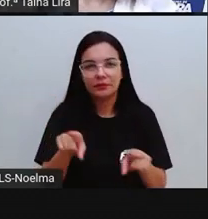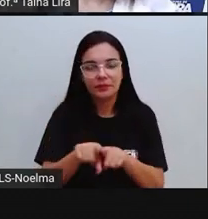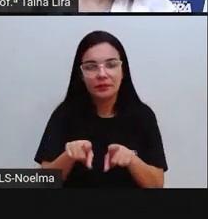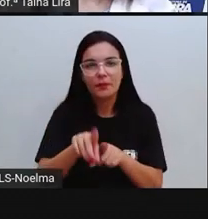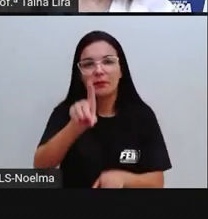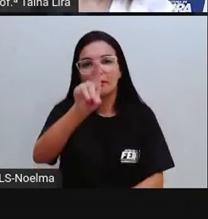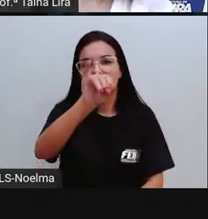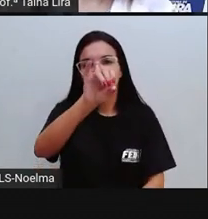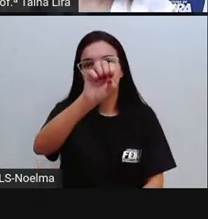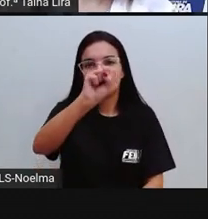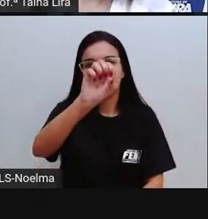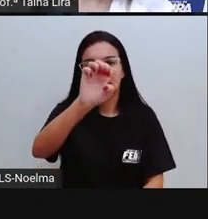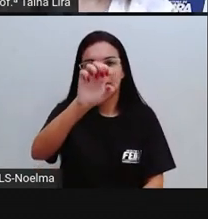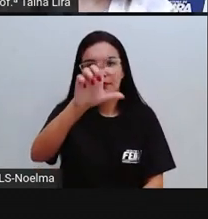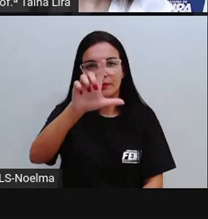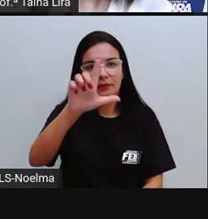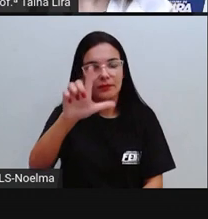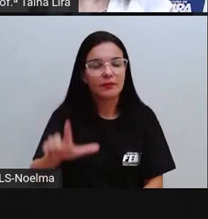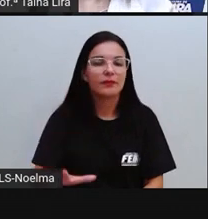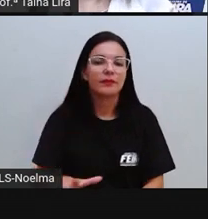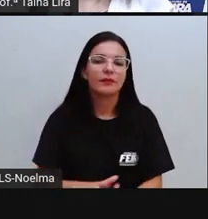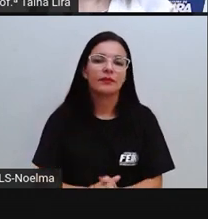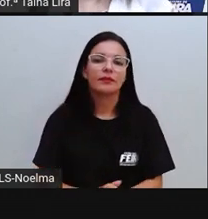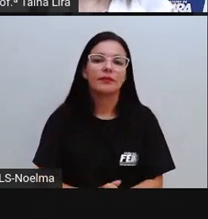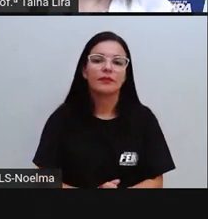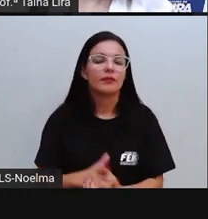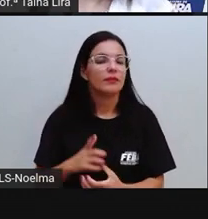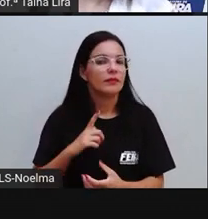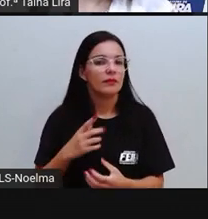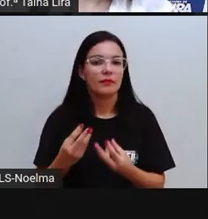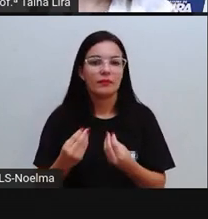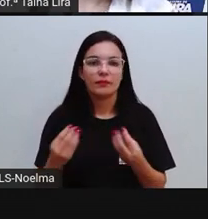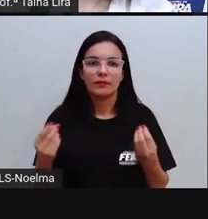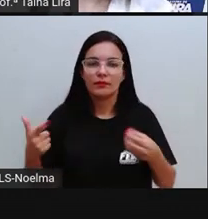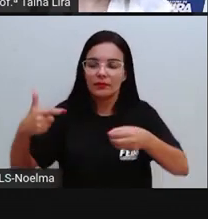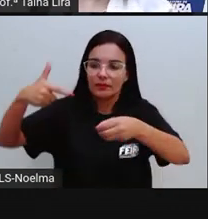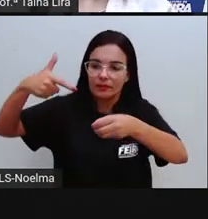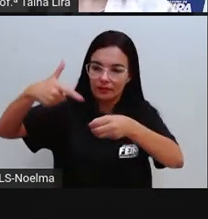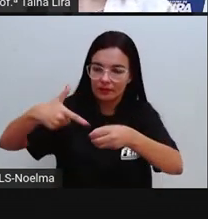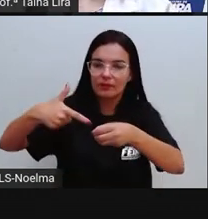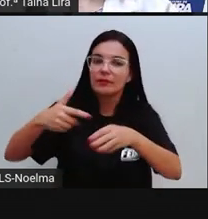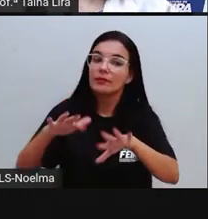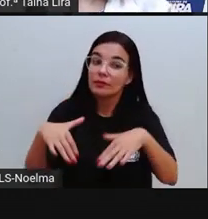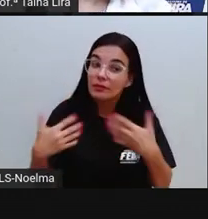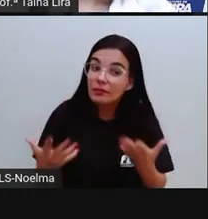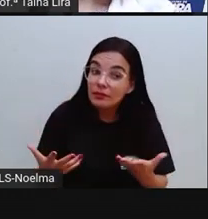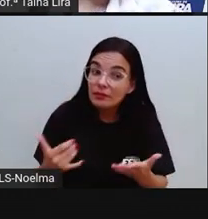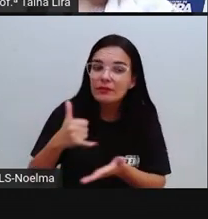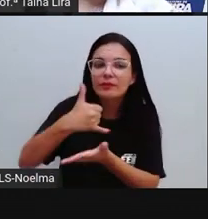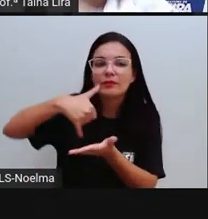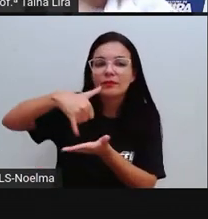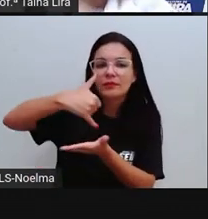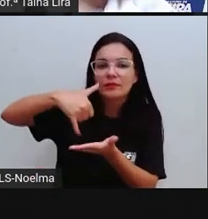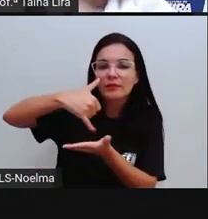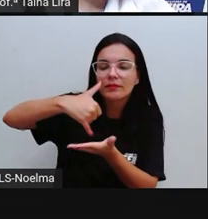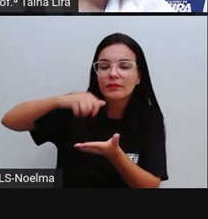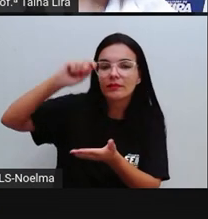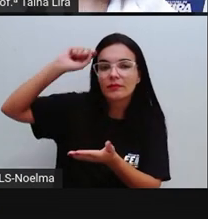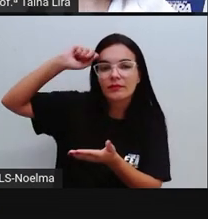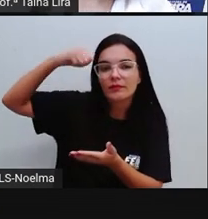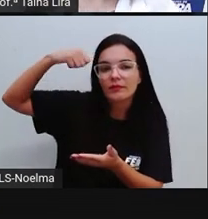vários tipos de combustível aí que são criados através aí do petróleo. Além do